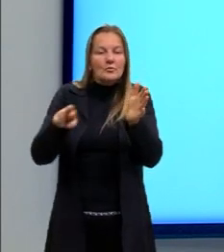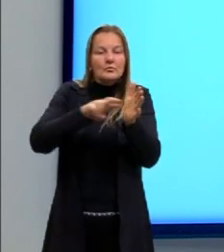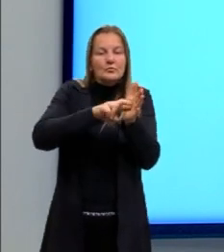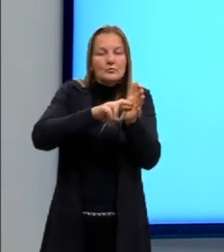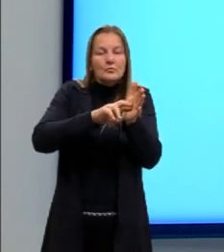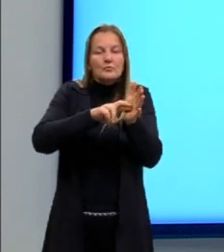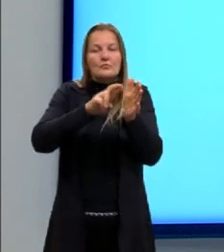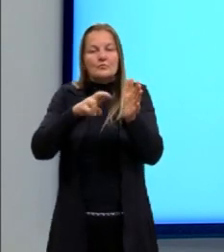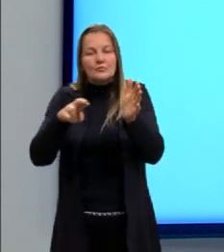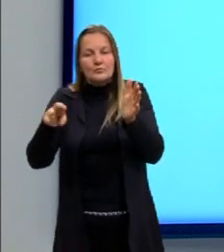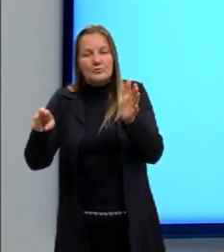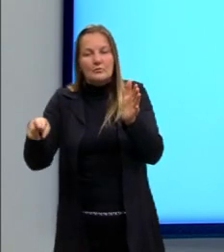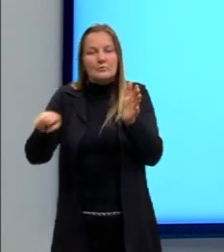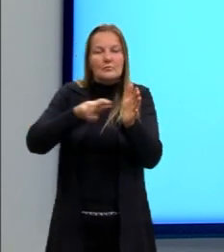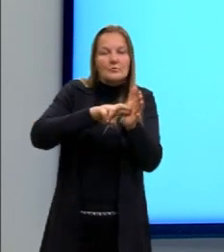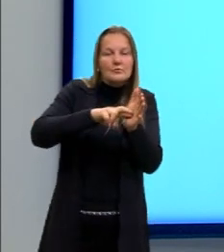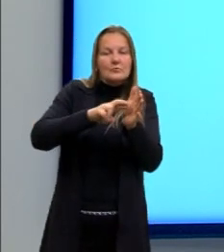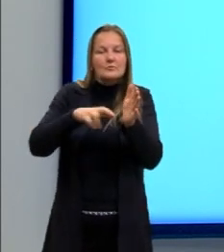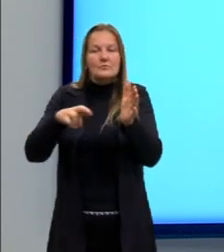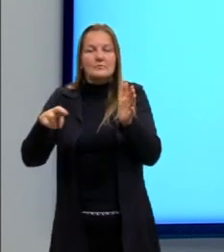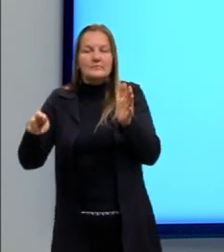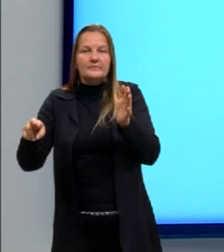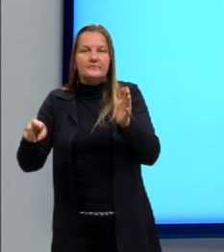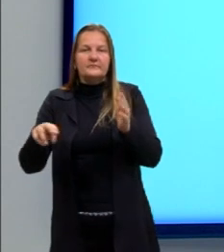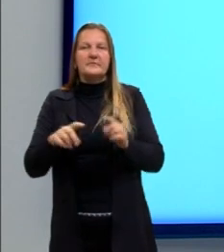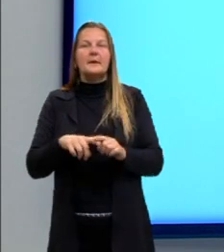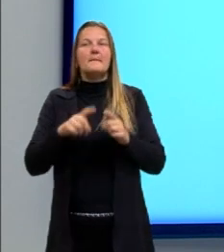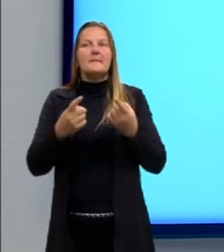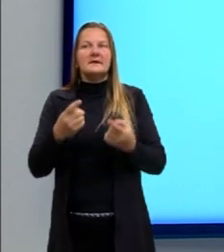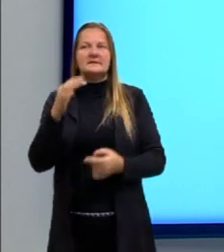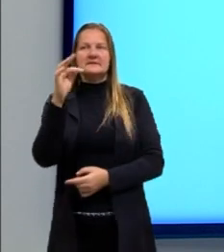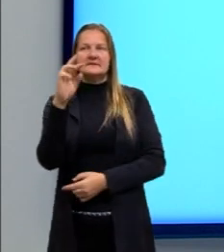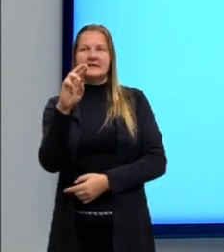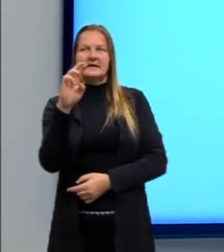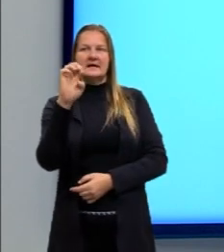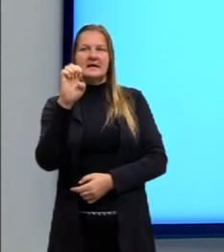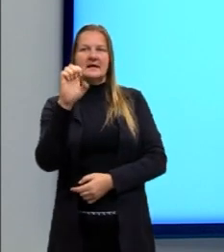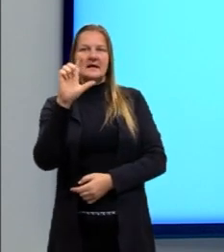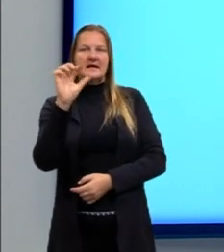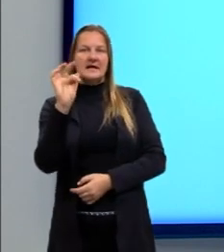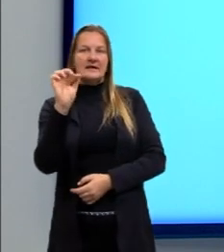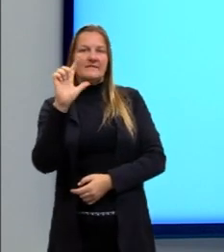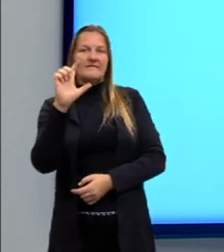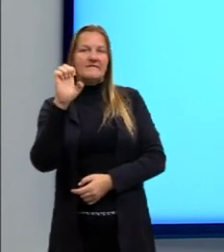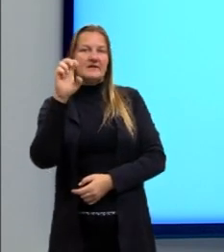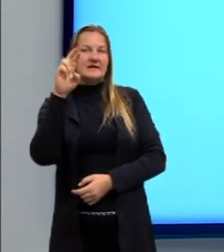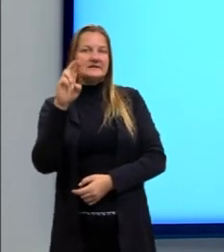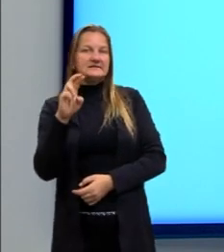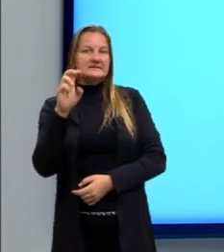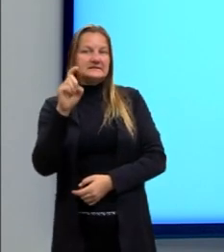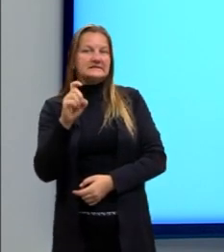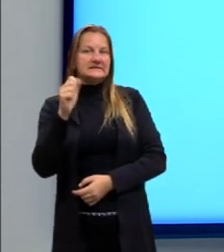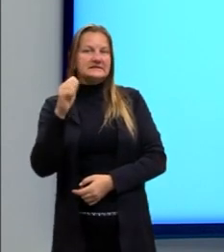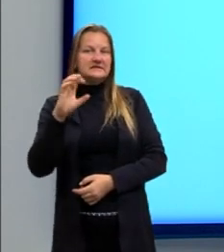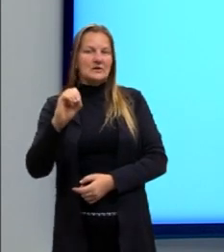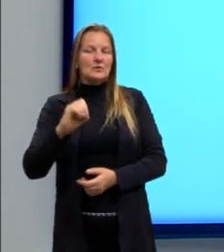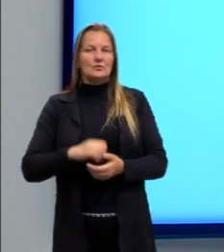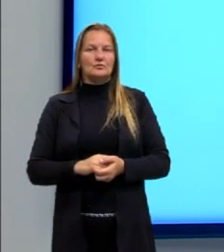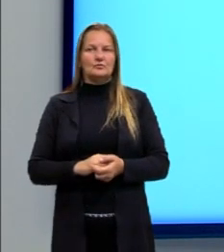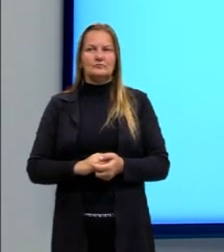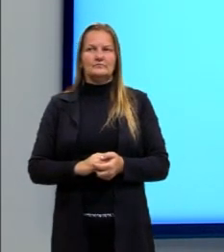ela voltava. Certo? Mas quando a gente está falando de som especificamente, a gente costuma chamar a